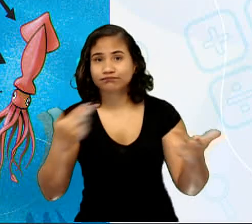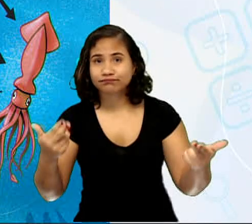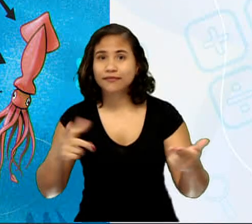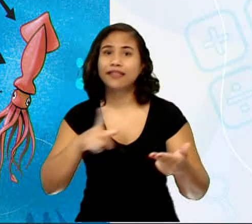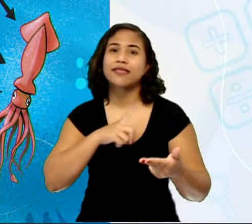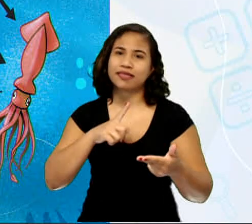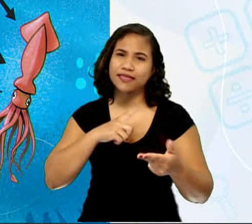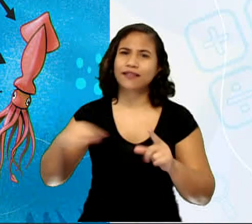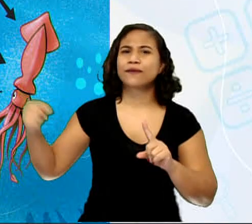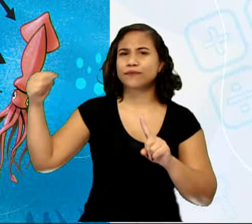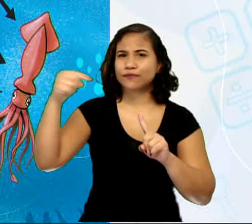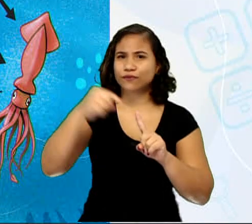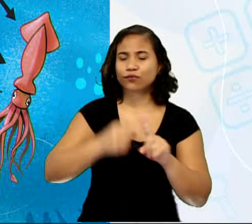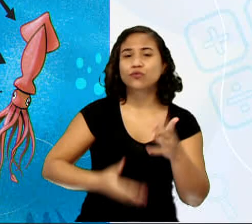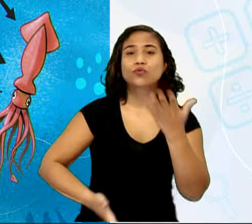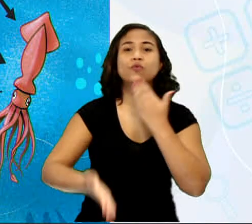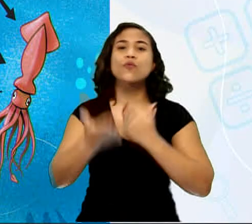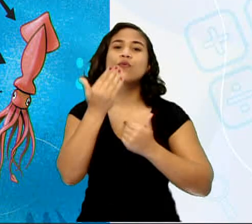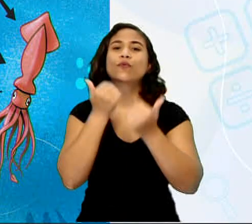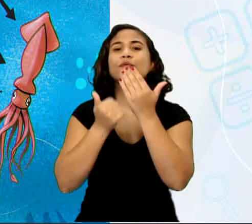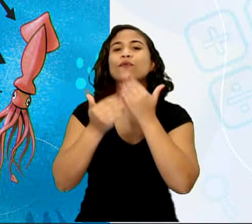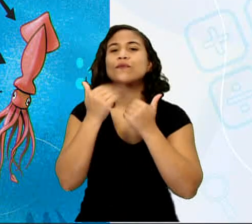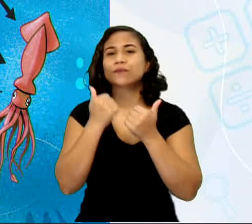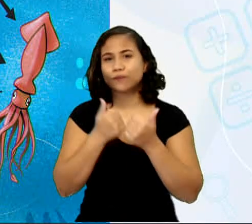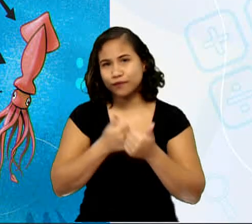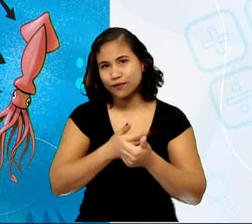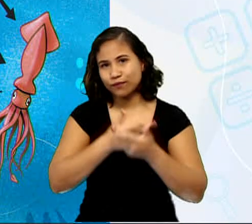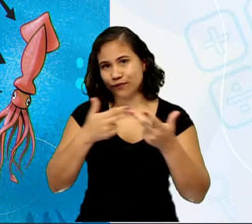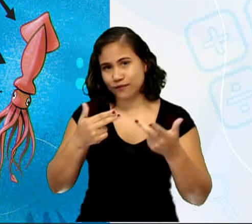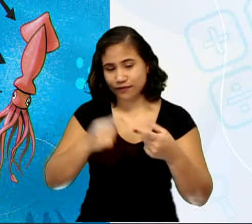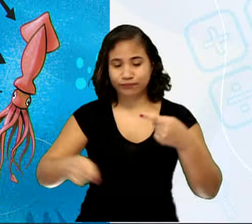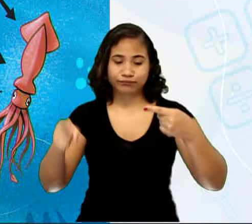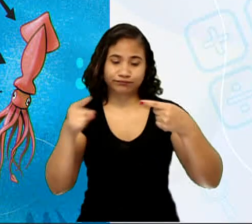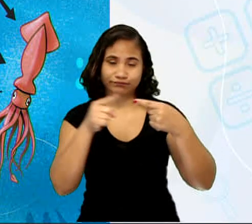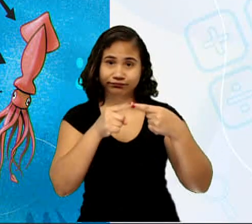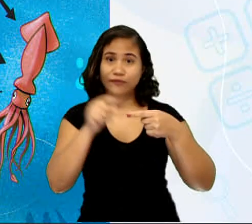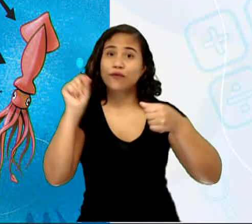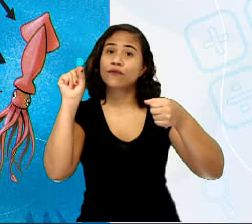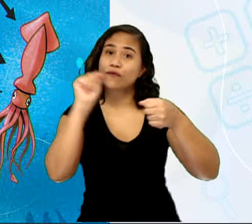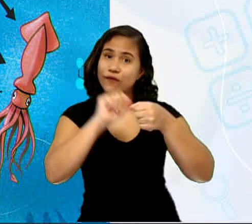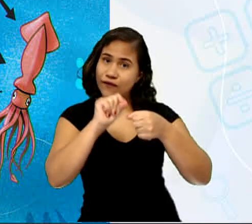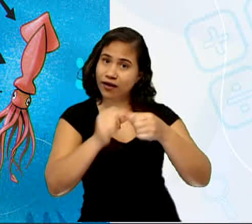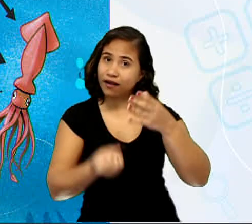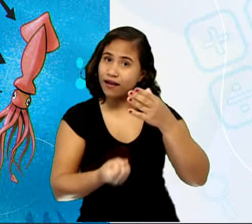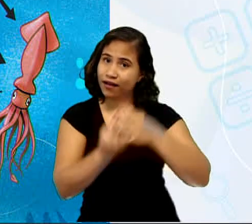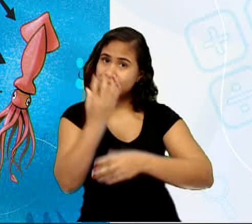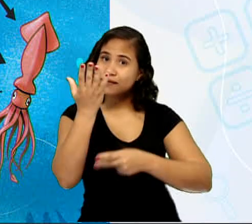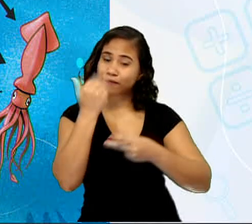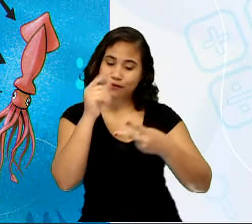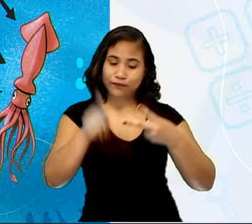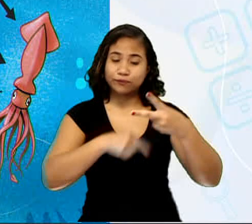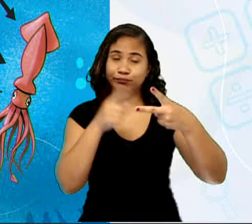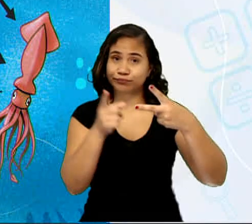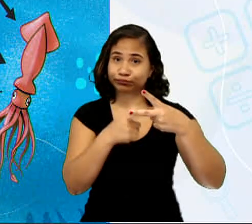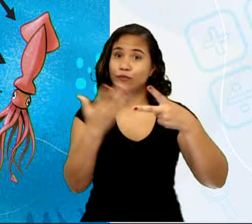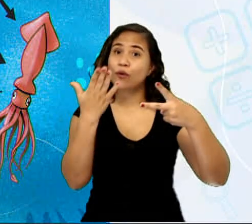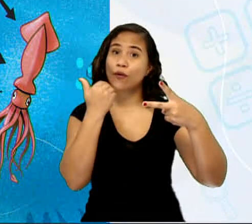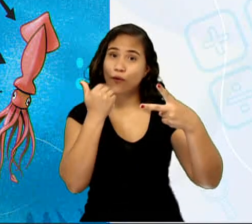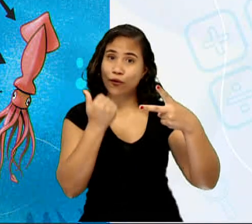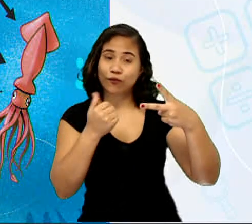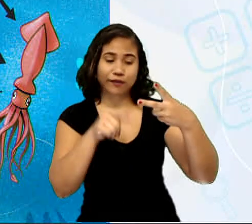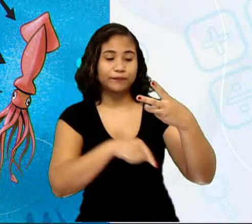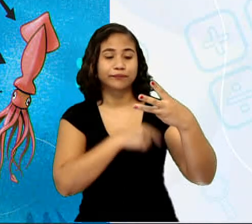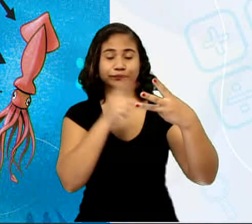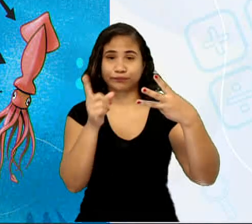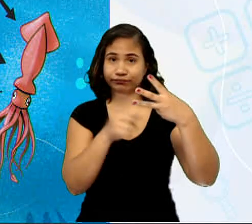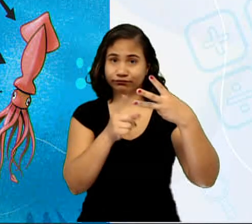função, eles consomem alimentos, isso nas relações alimentares. E outros seres vivos eles fazem a